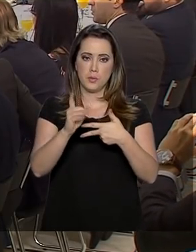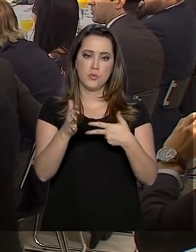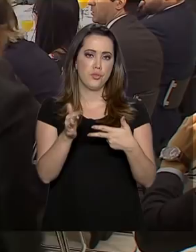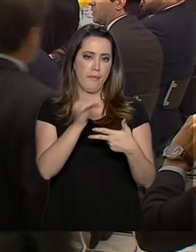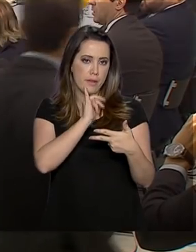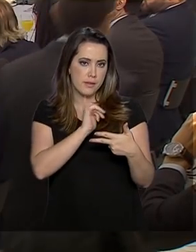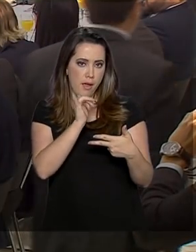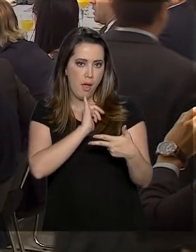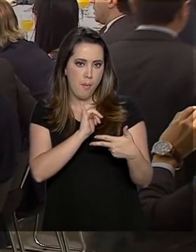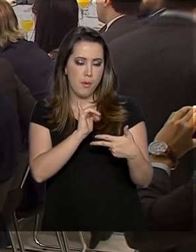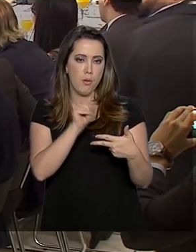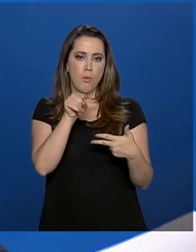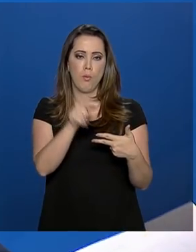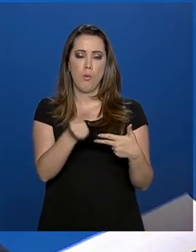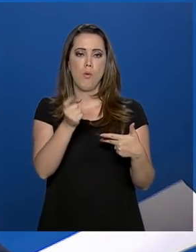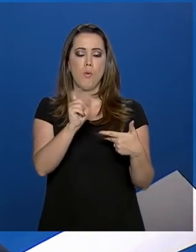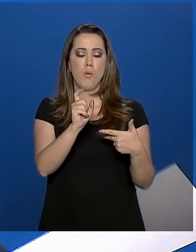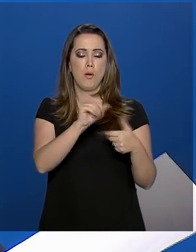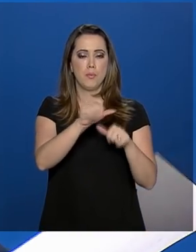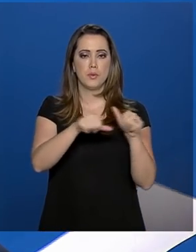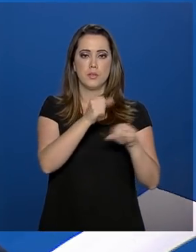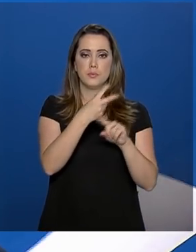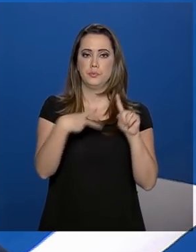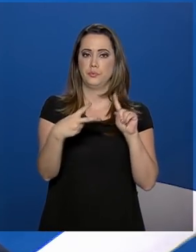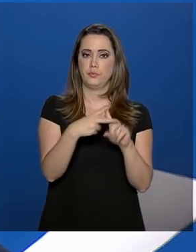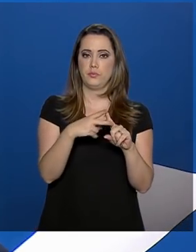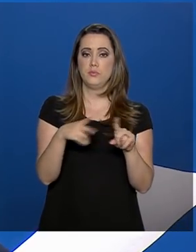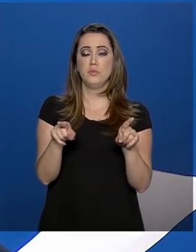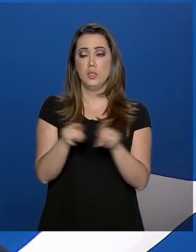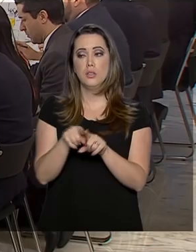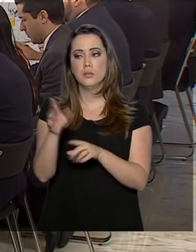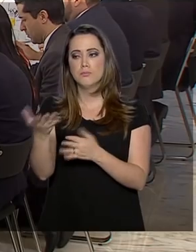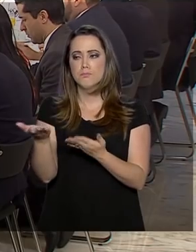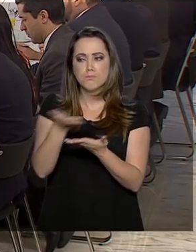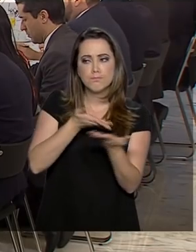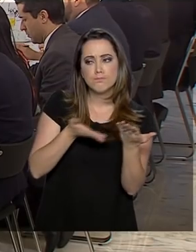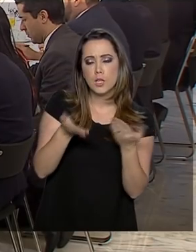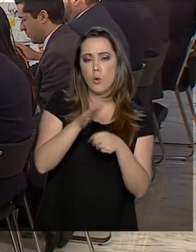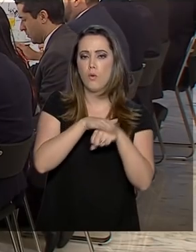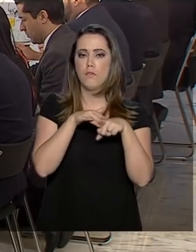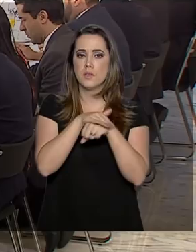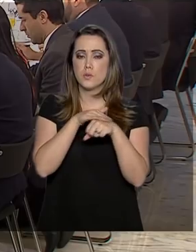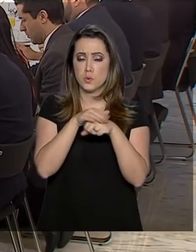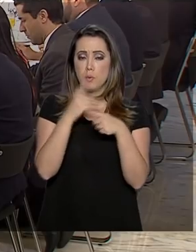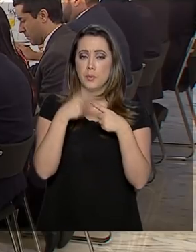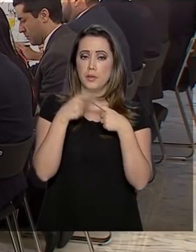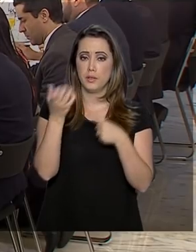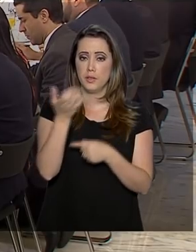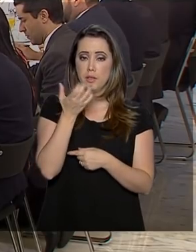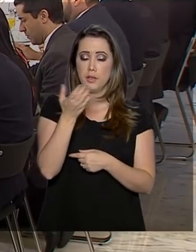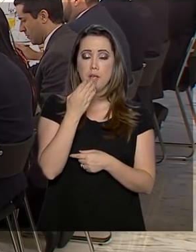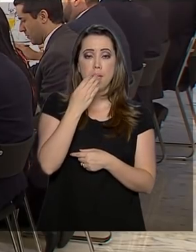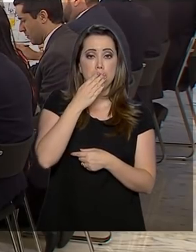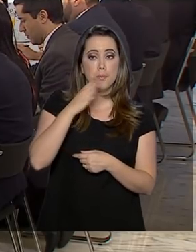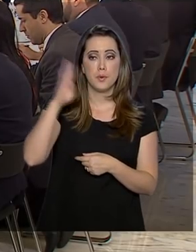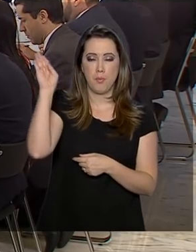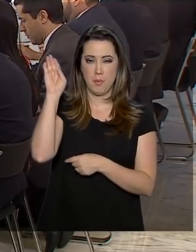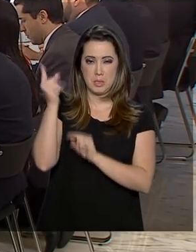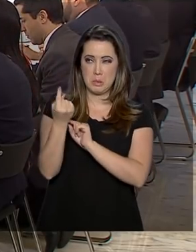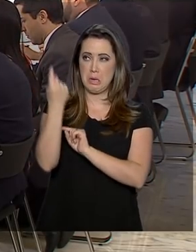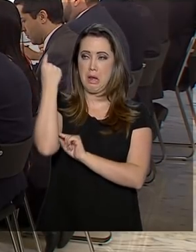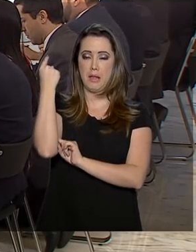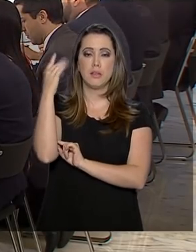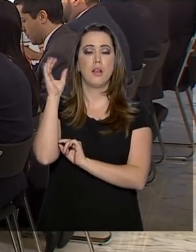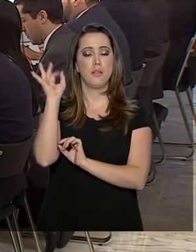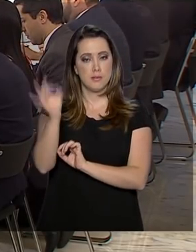O presidente também ouviu as reivindicações dos congressistas. Ele quer cumprir a promessa de campanha de menos Brasília e